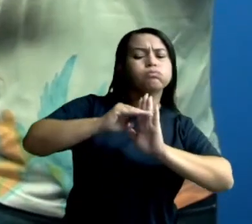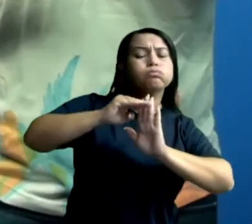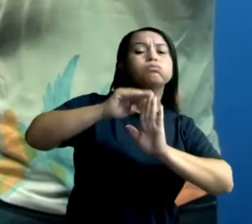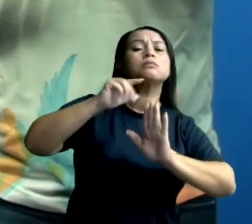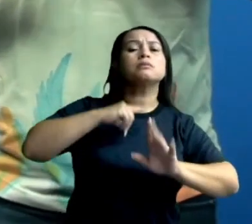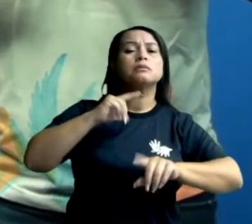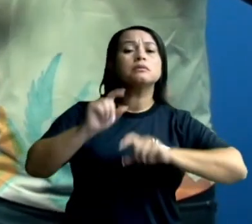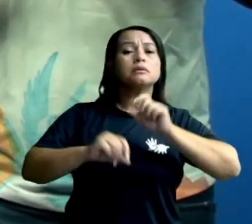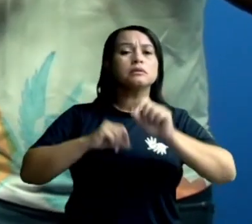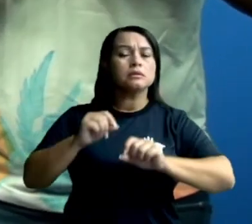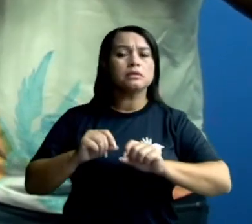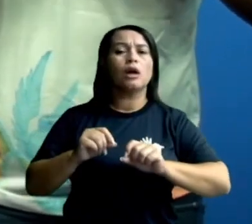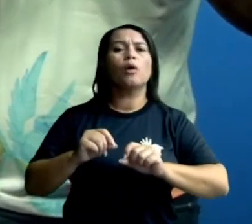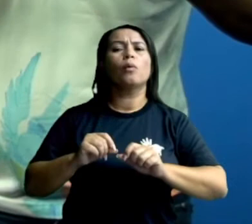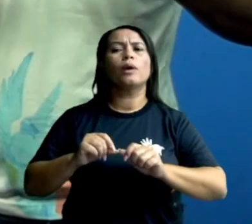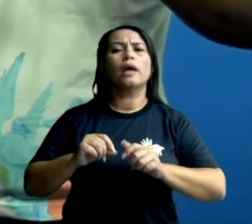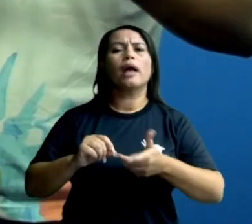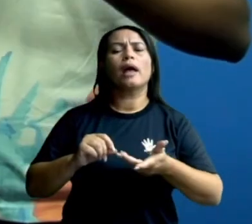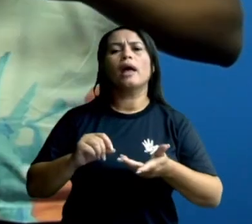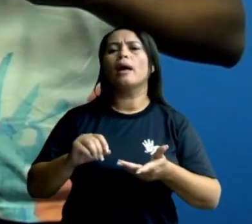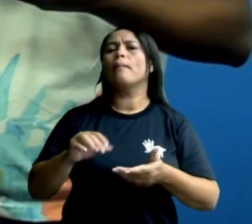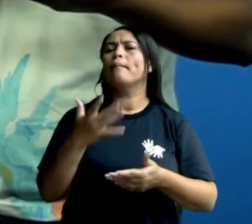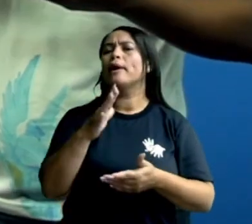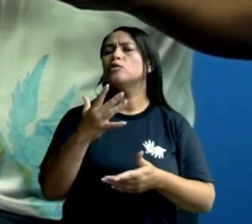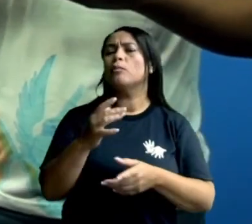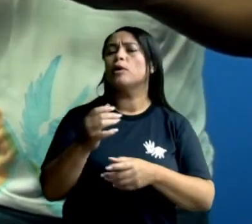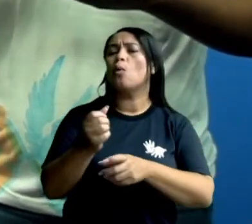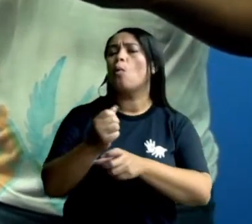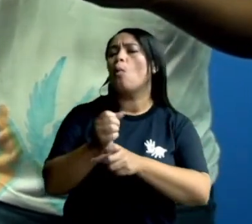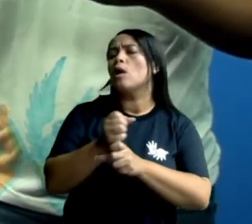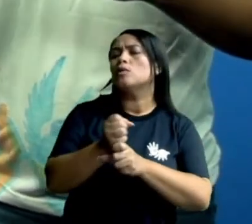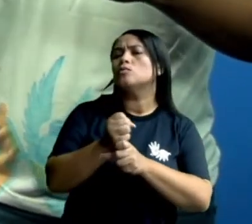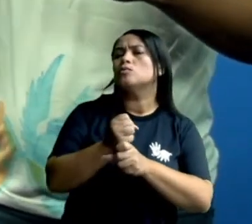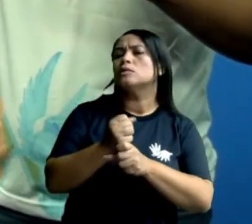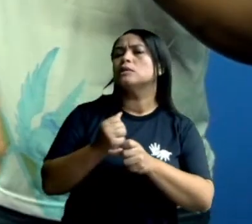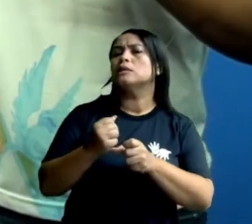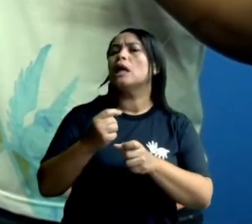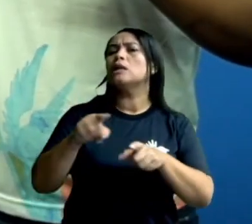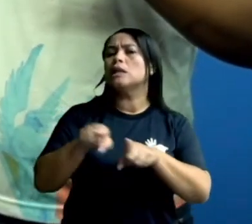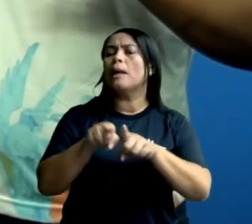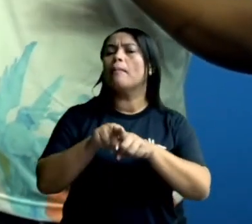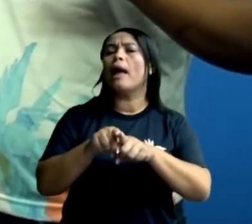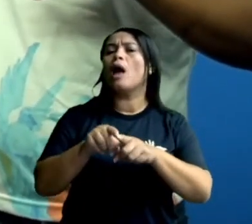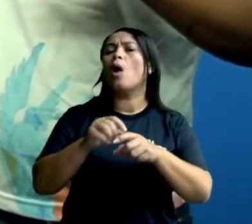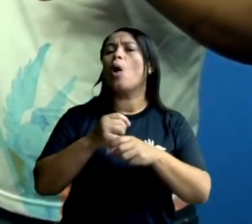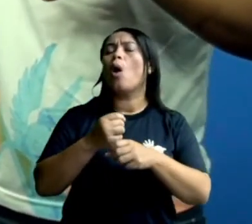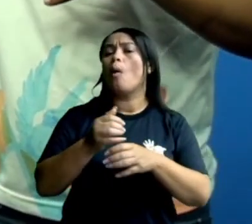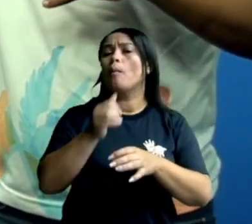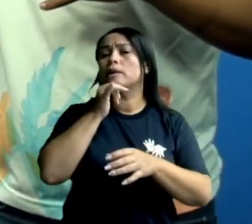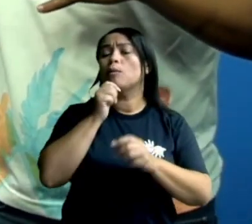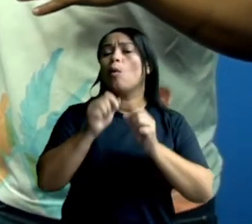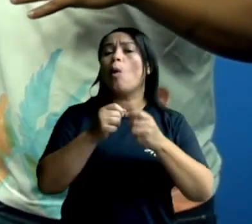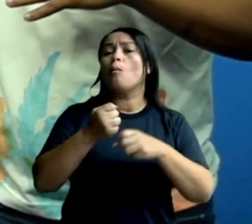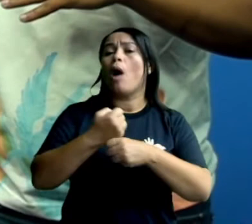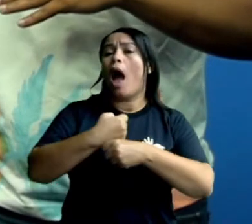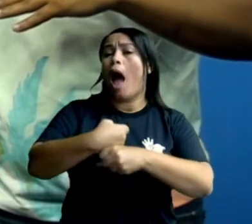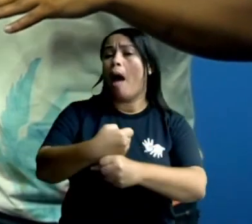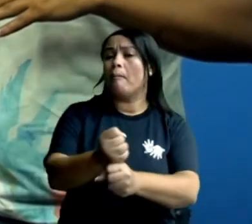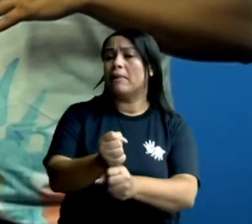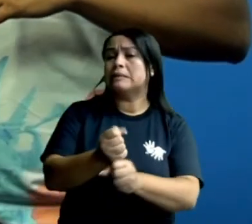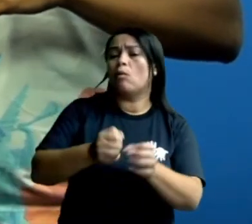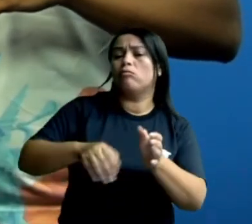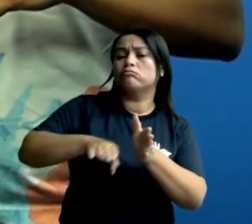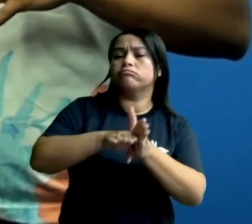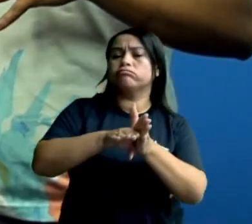geológica, tem uma idade em que foi formada. E a pressão em que as camadas superiores exercem sobre as